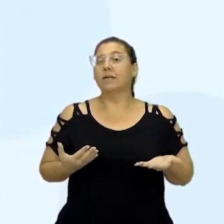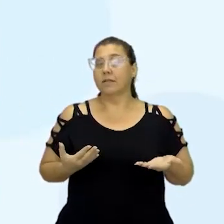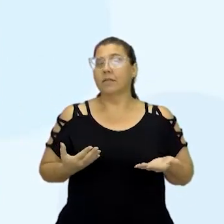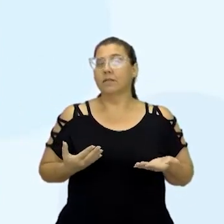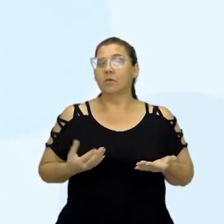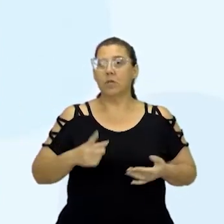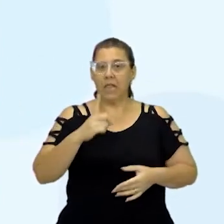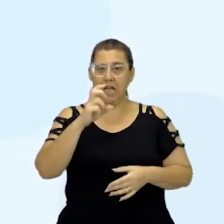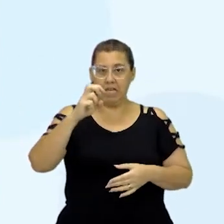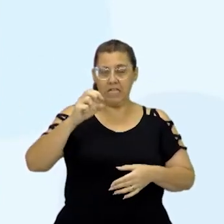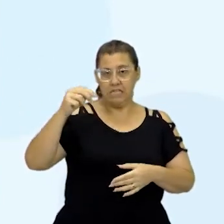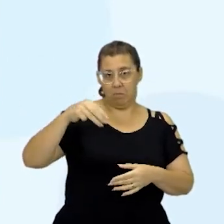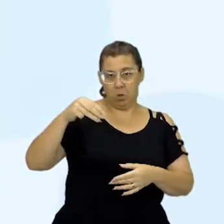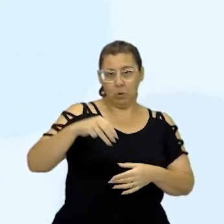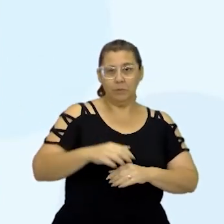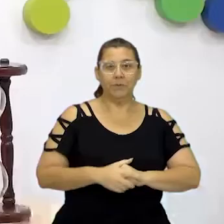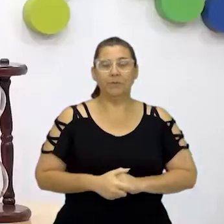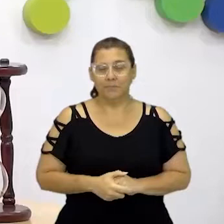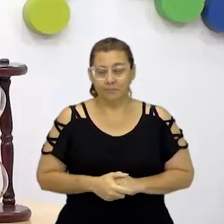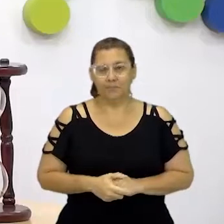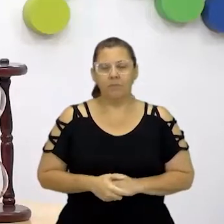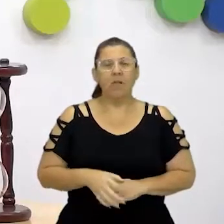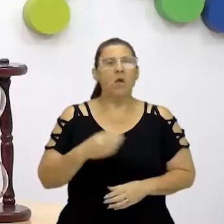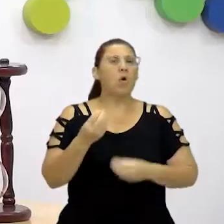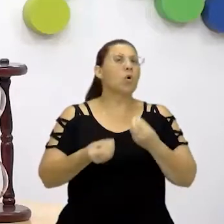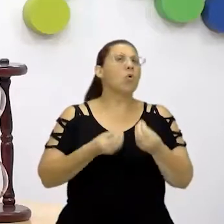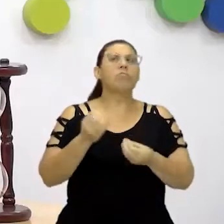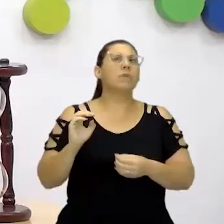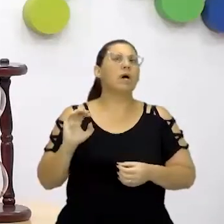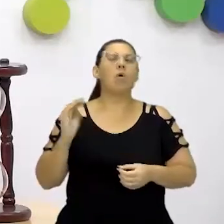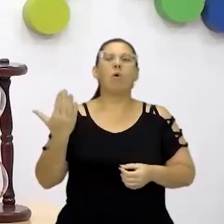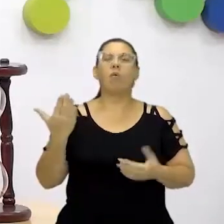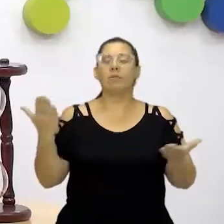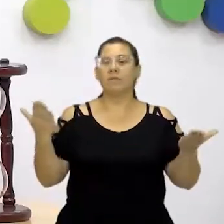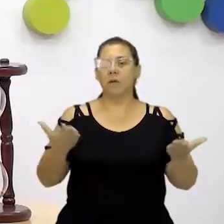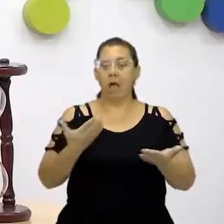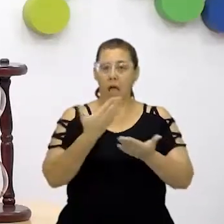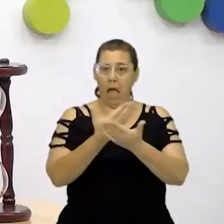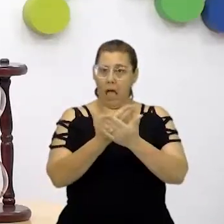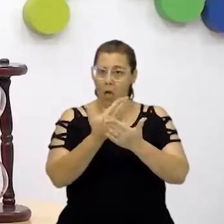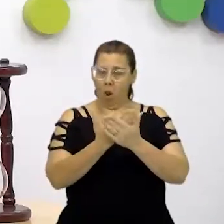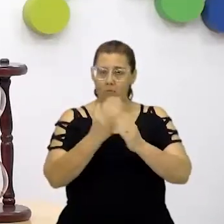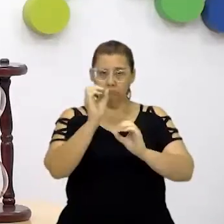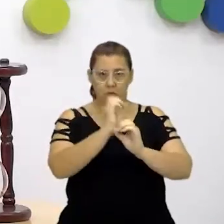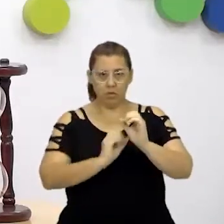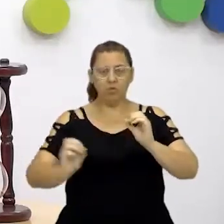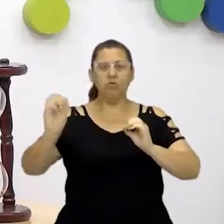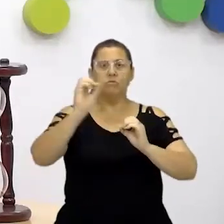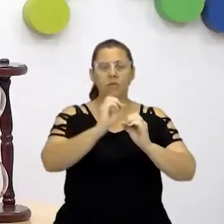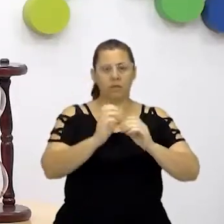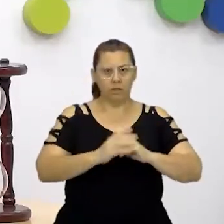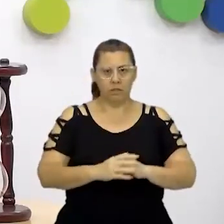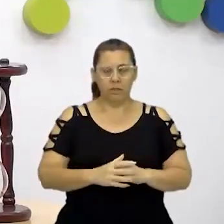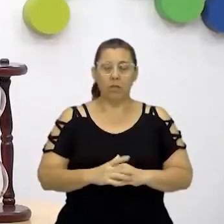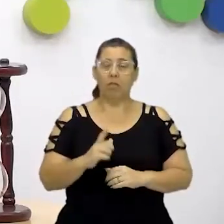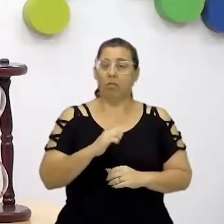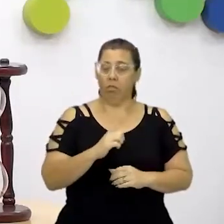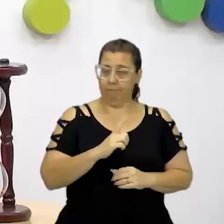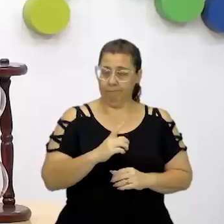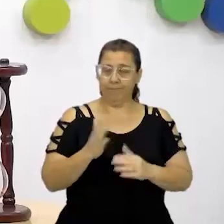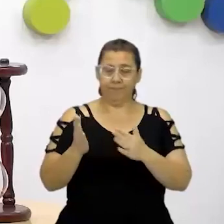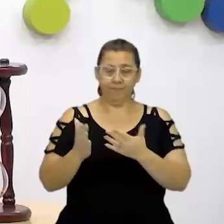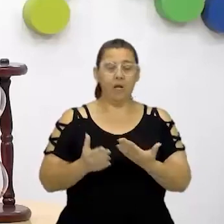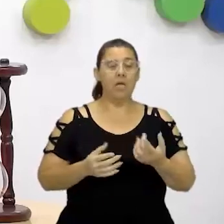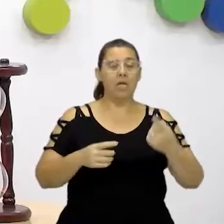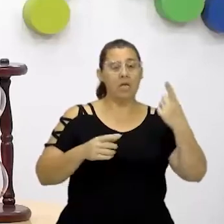nossos 15 minutos. Olha só, como que está funcionando agora, né, as aulas no Centro de Mídias? Nós teremos 15 minutos, esses